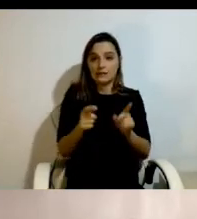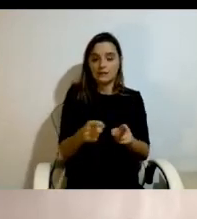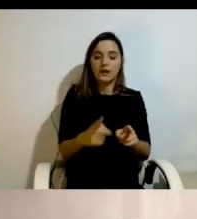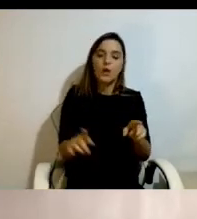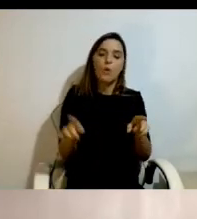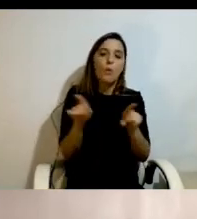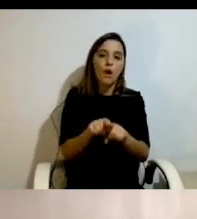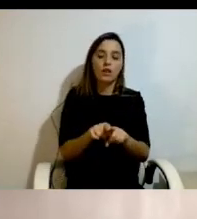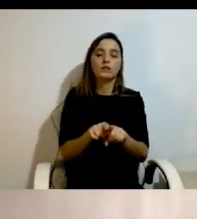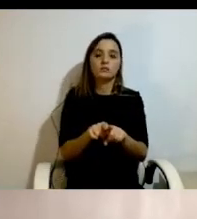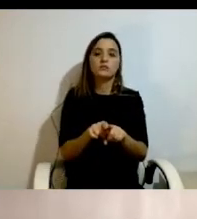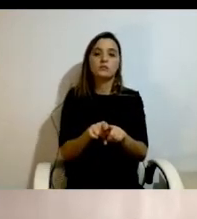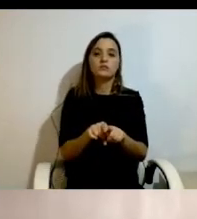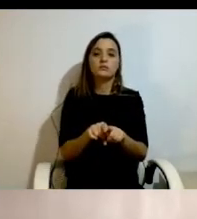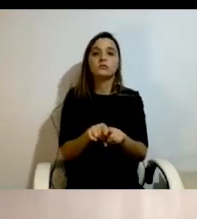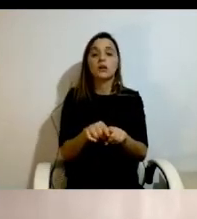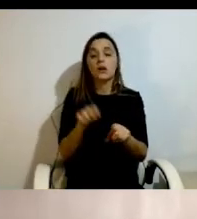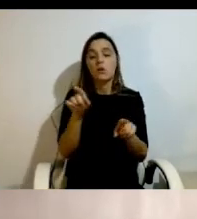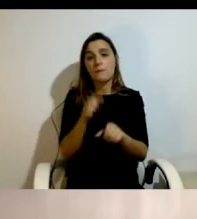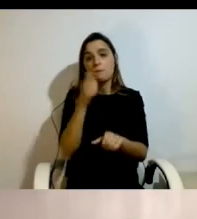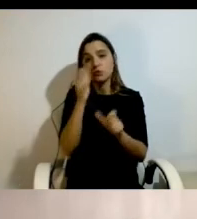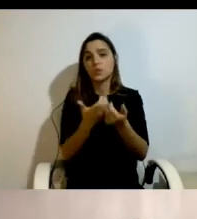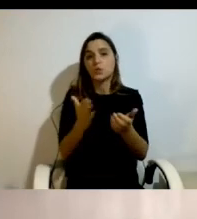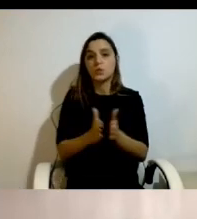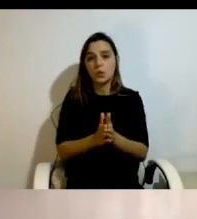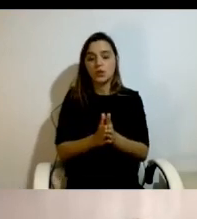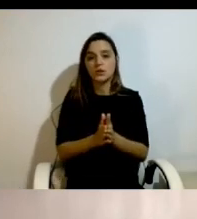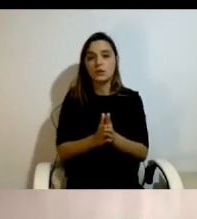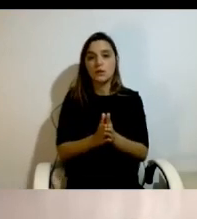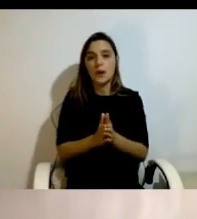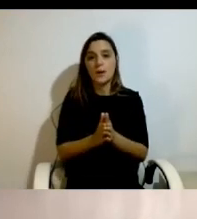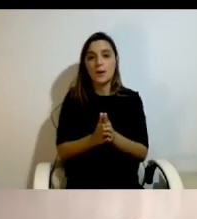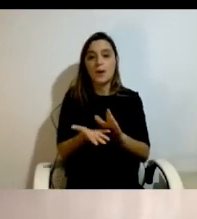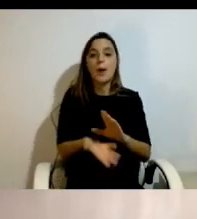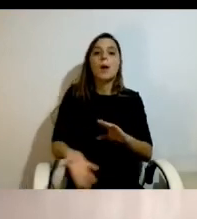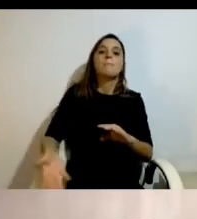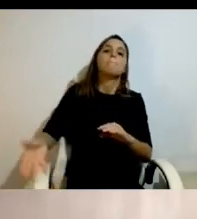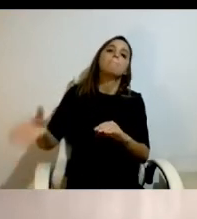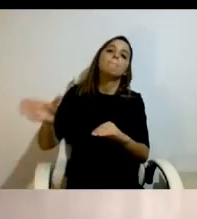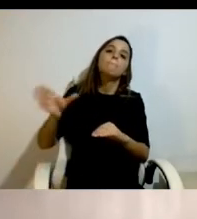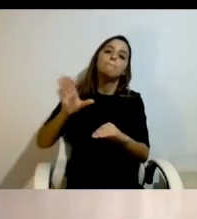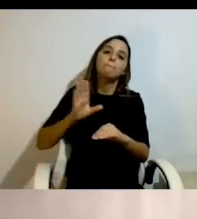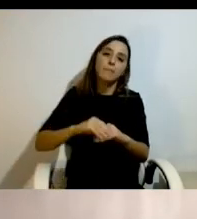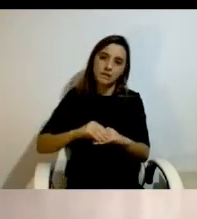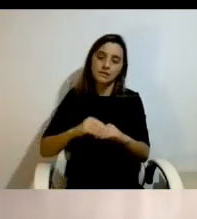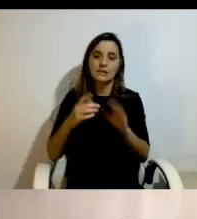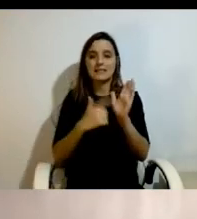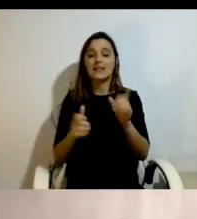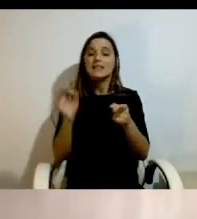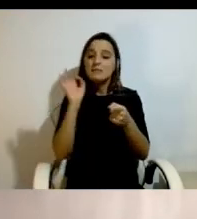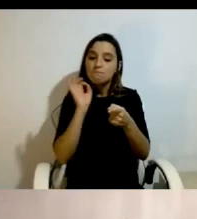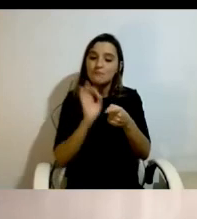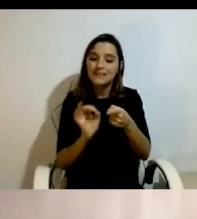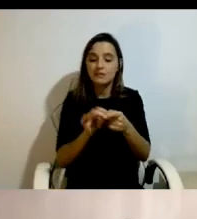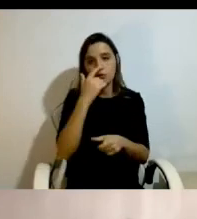a todos nós, mais as necessidades, podes avançar, Mónica, mais as necessidades específicas das pessoas com